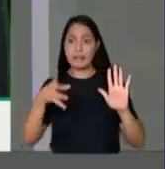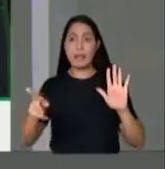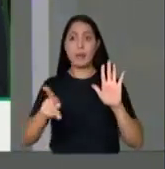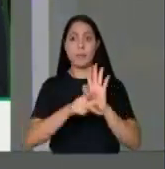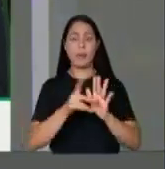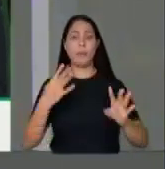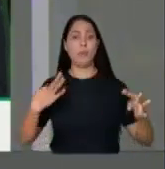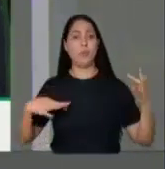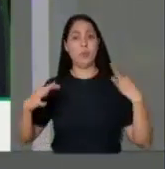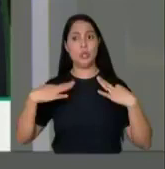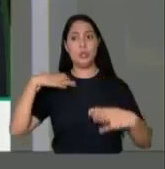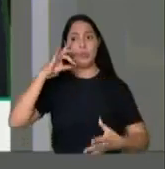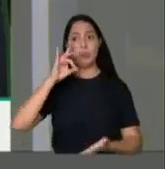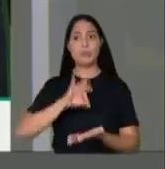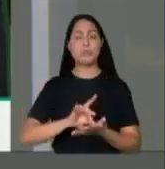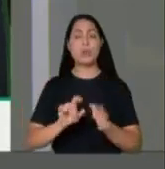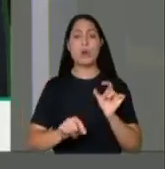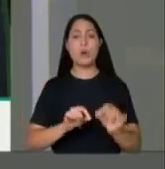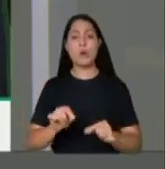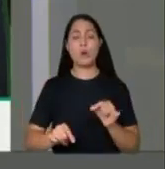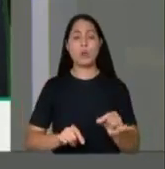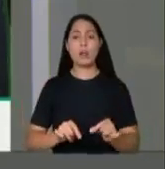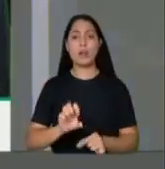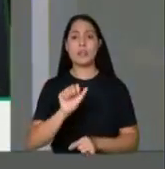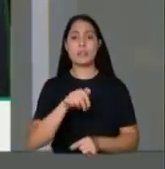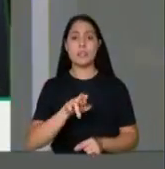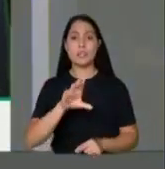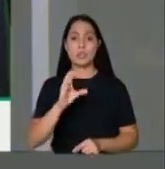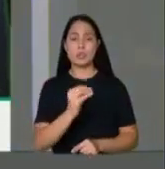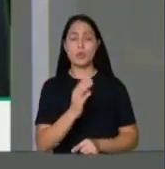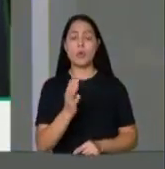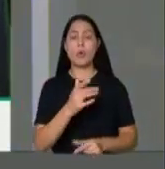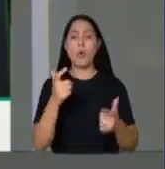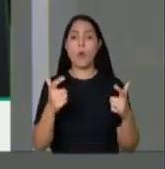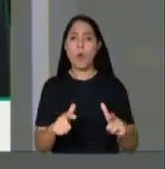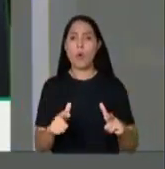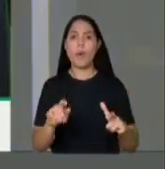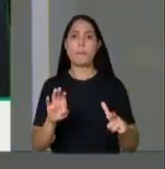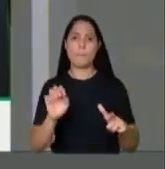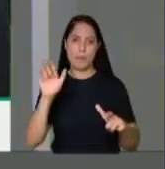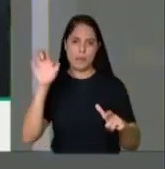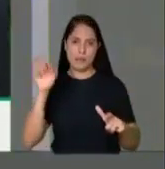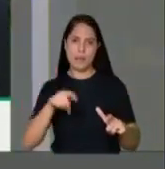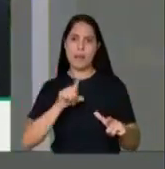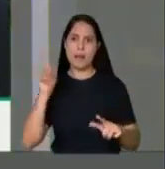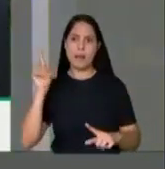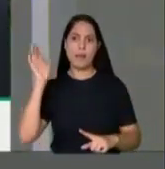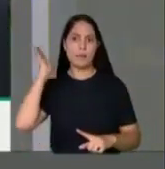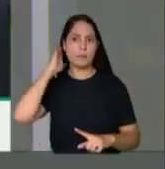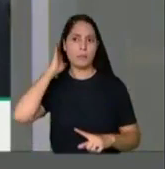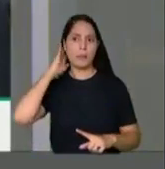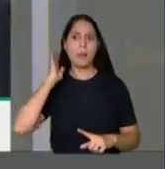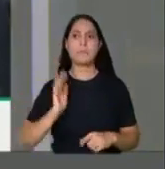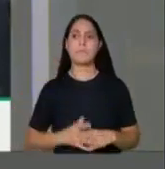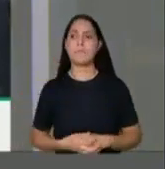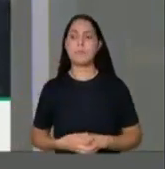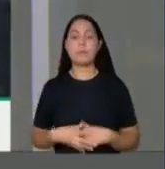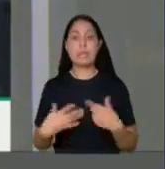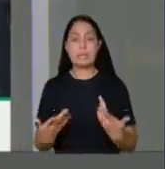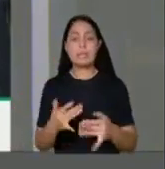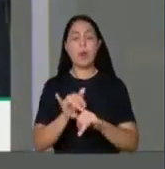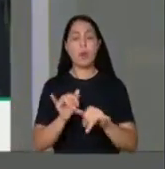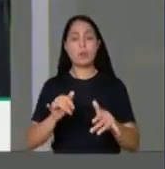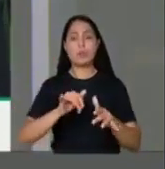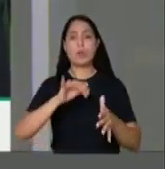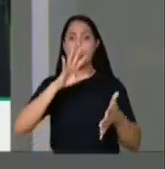oficial o Sírio de Nazaré, no município de Belém, no Estado do Pará. É o calendário oficial do